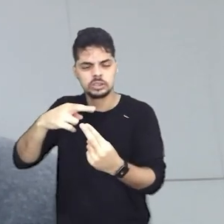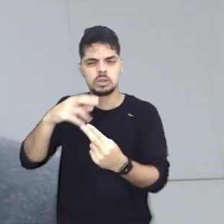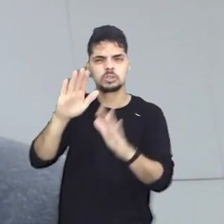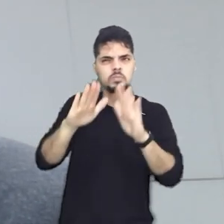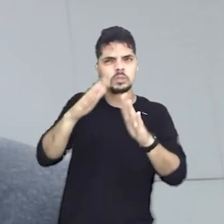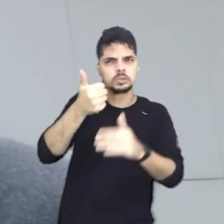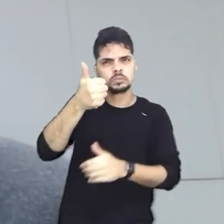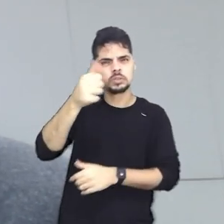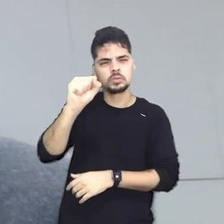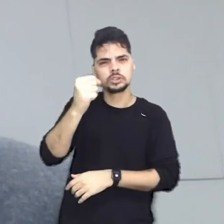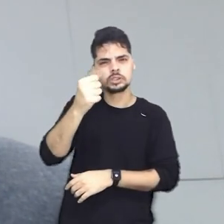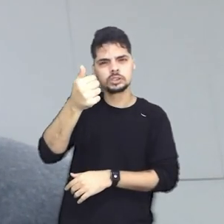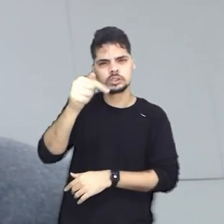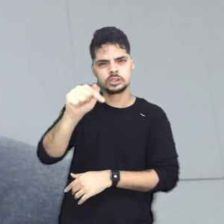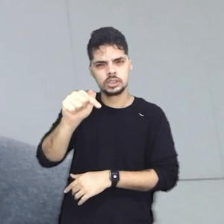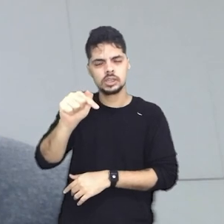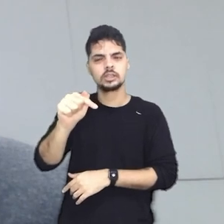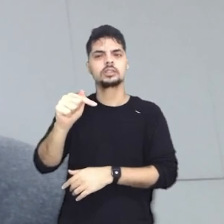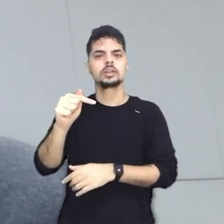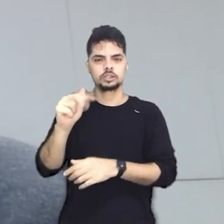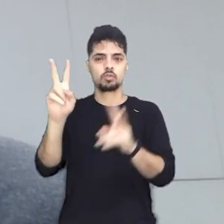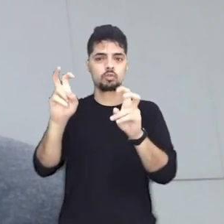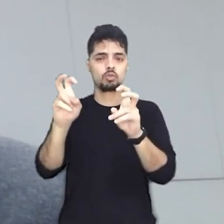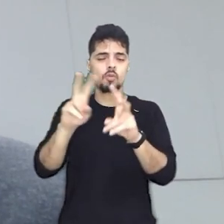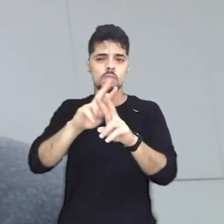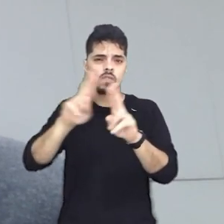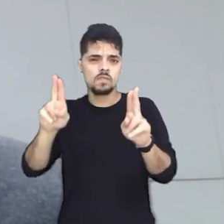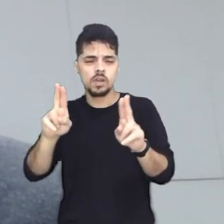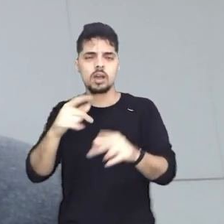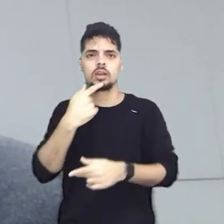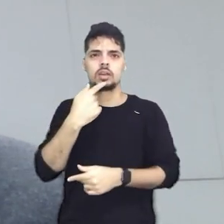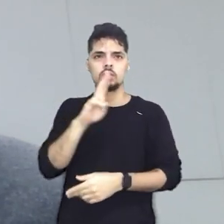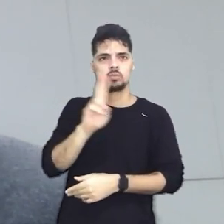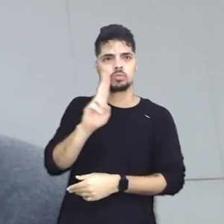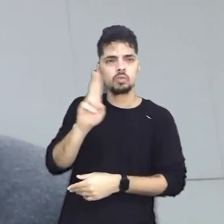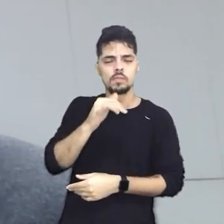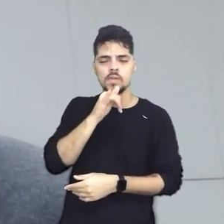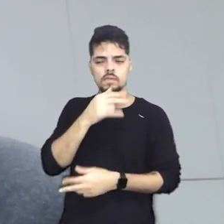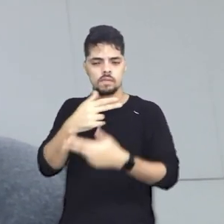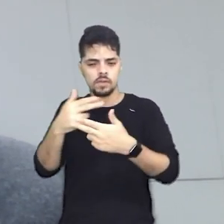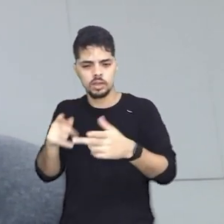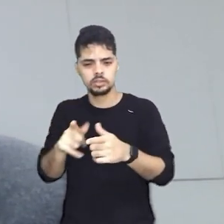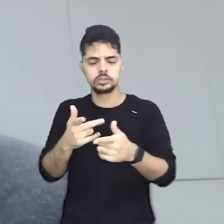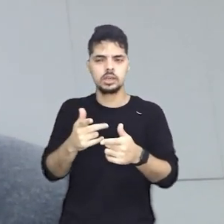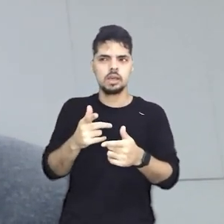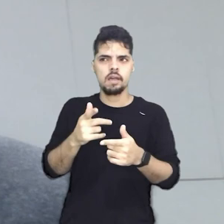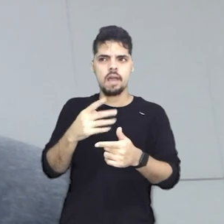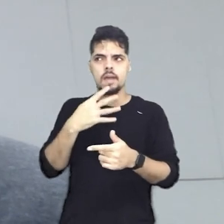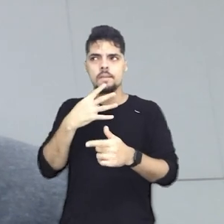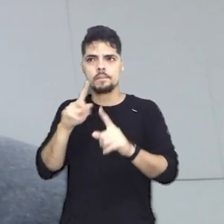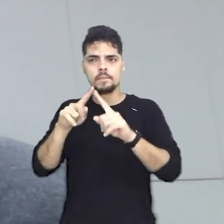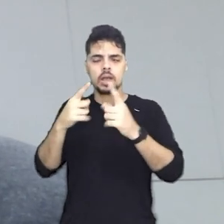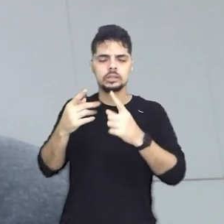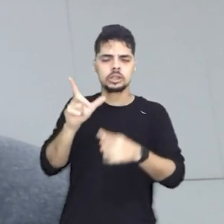histórico após a Revolução de 1817 com a chamada Pedrosada.